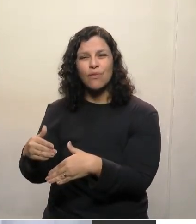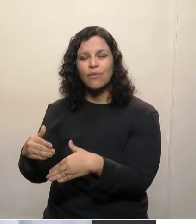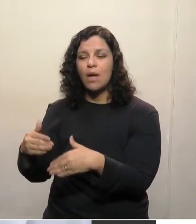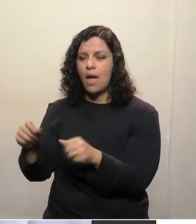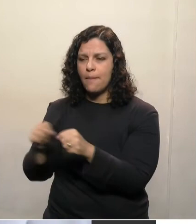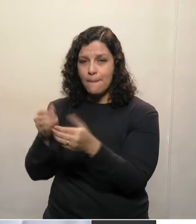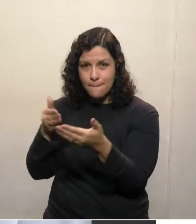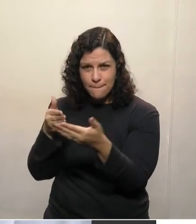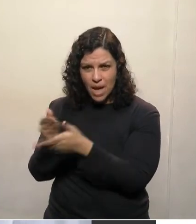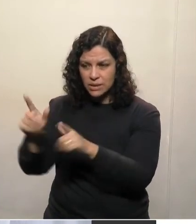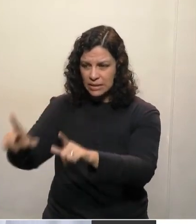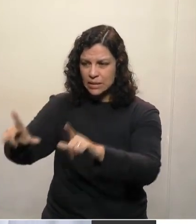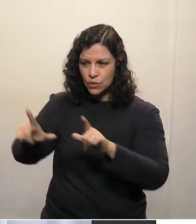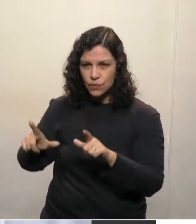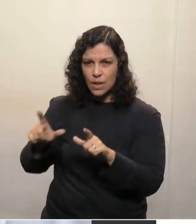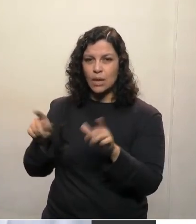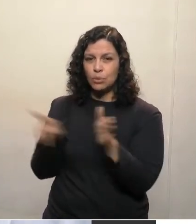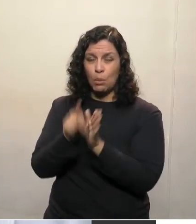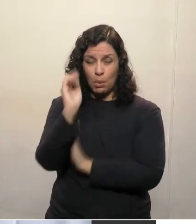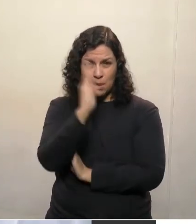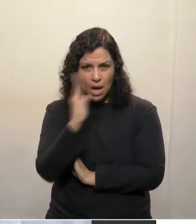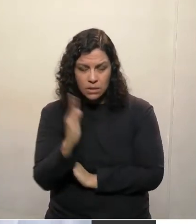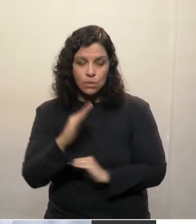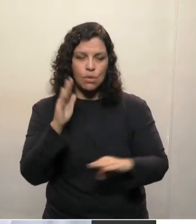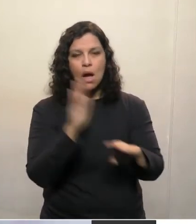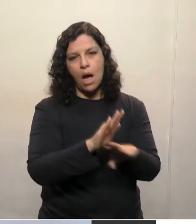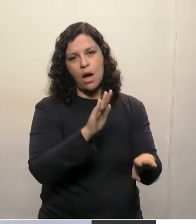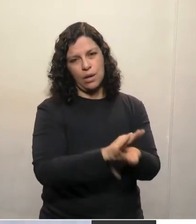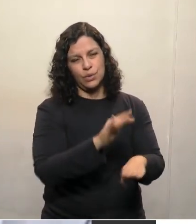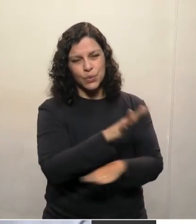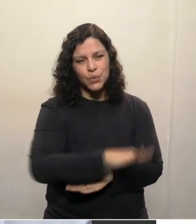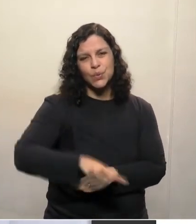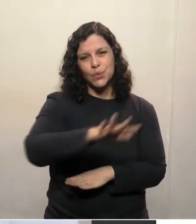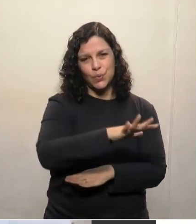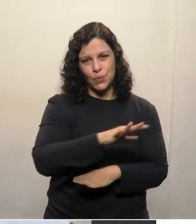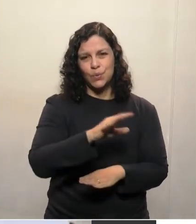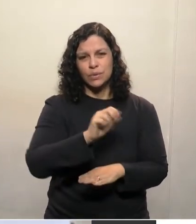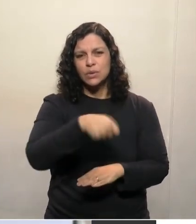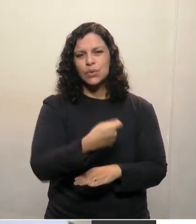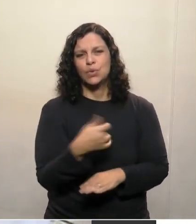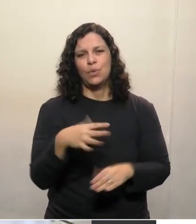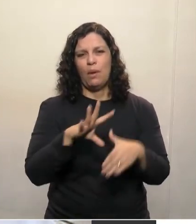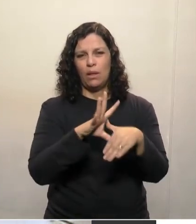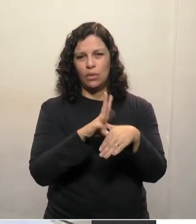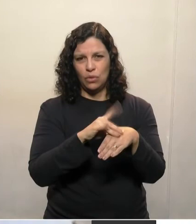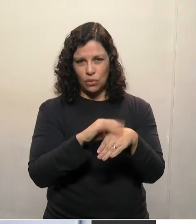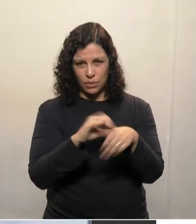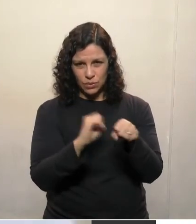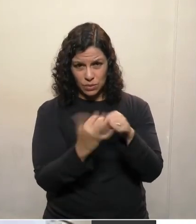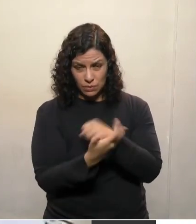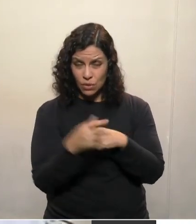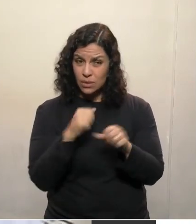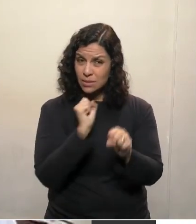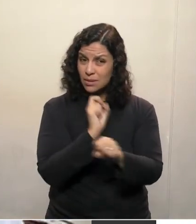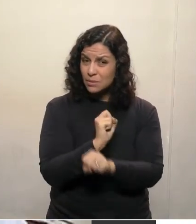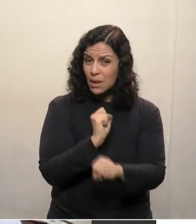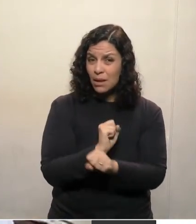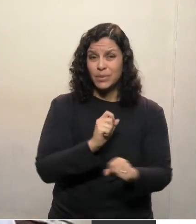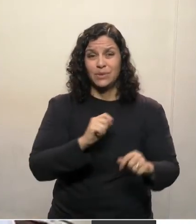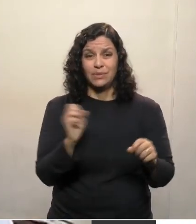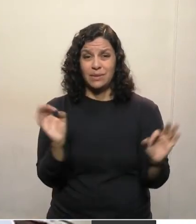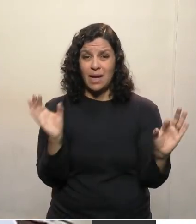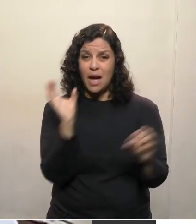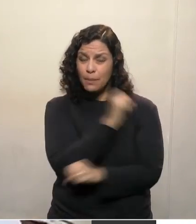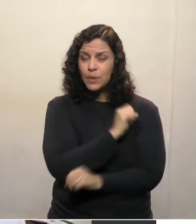universidades do estado, e podendo contribuir com toda essa situação, essa pandemia, e que a gente torce que passe o mais